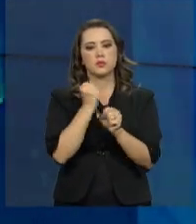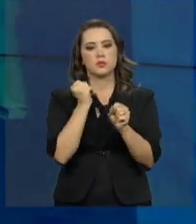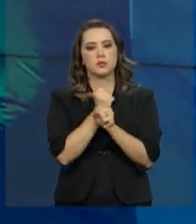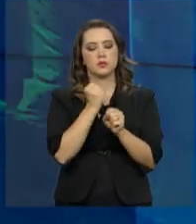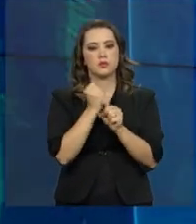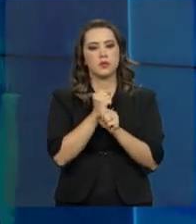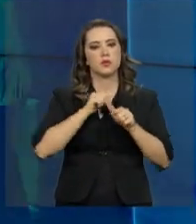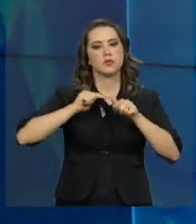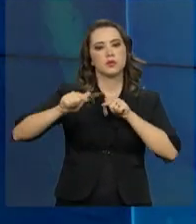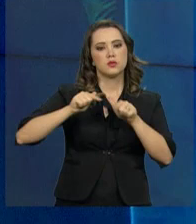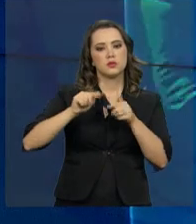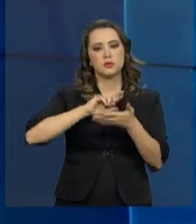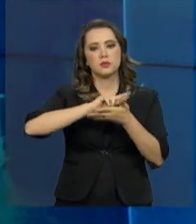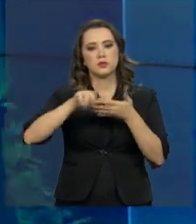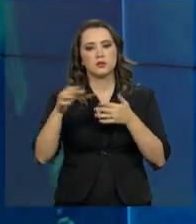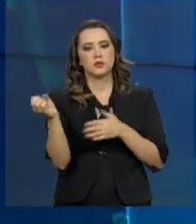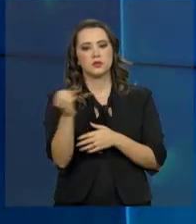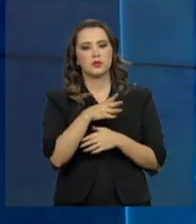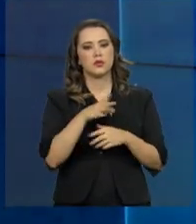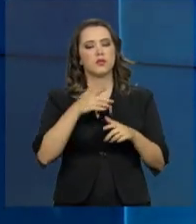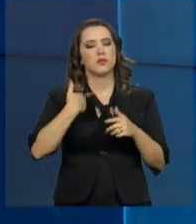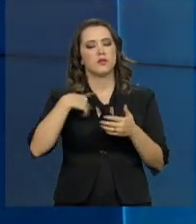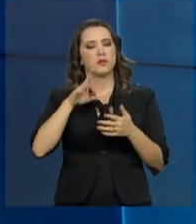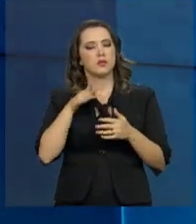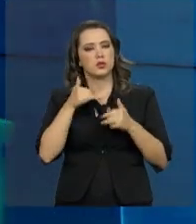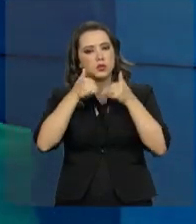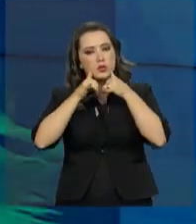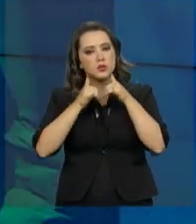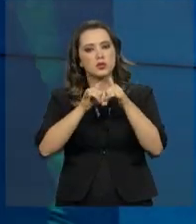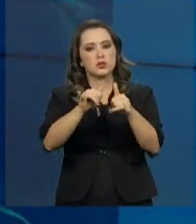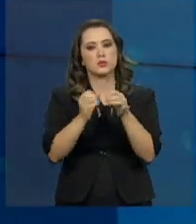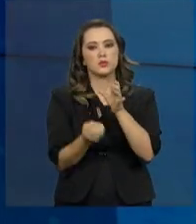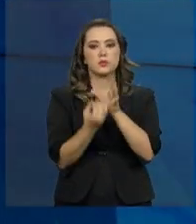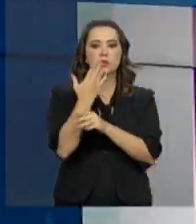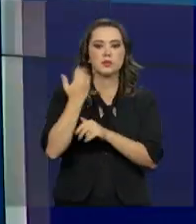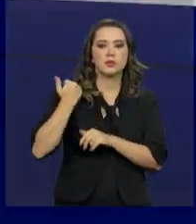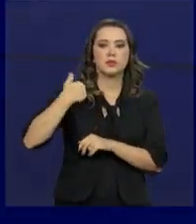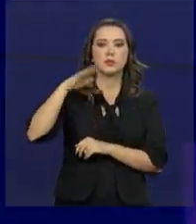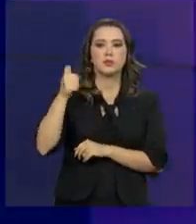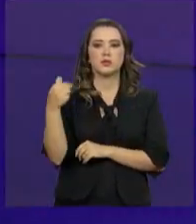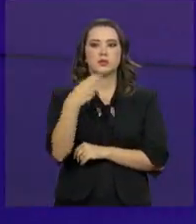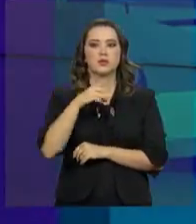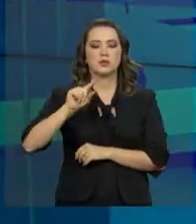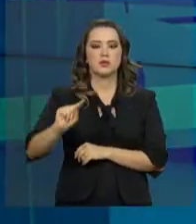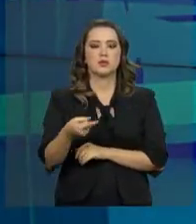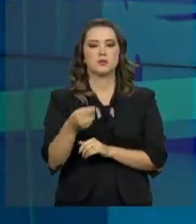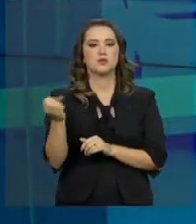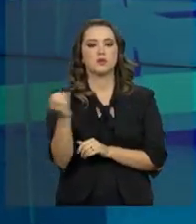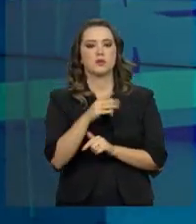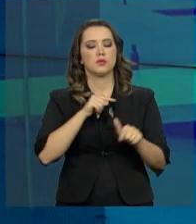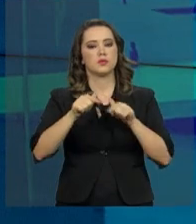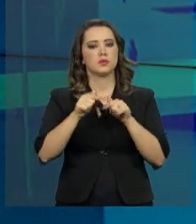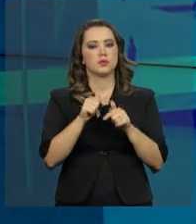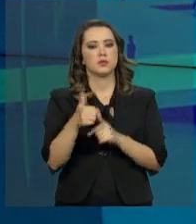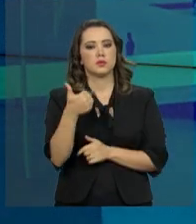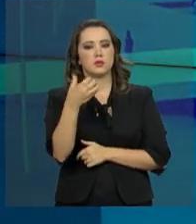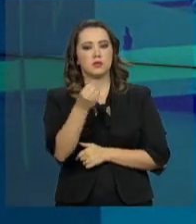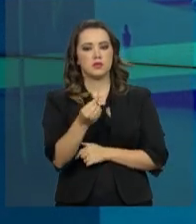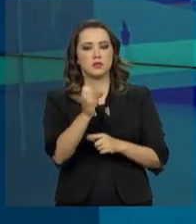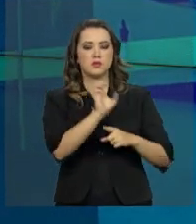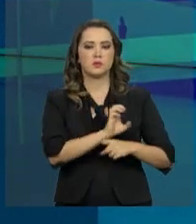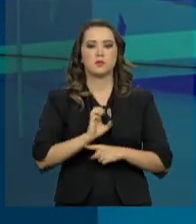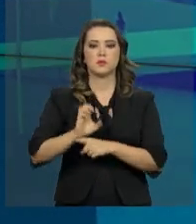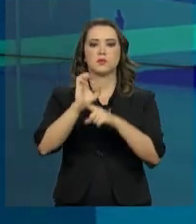e operação de novas linhas de transmissão de energia deve gerar mais de 13 mil postos de trabalho em 16 estados.